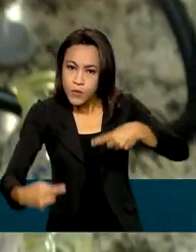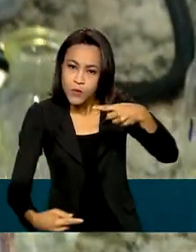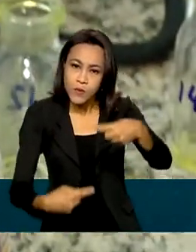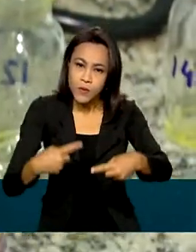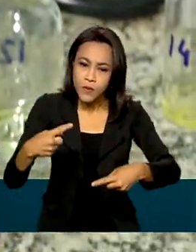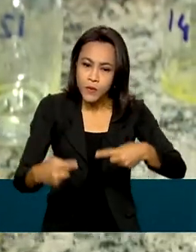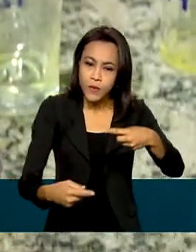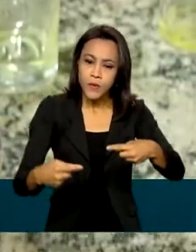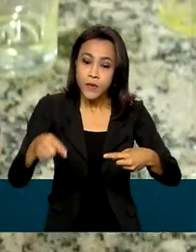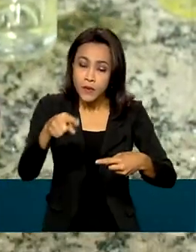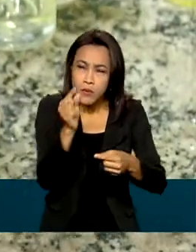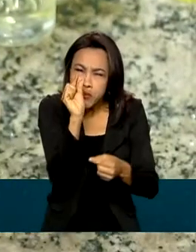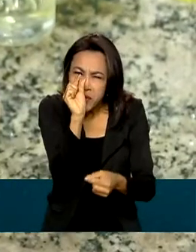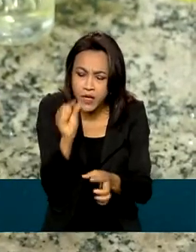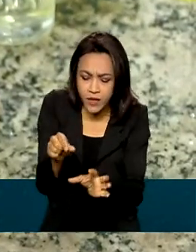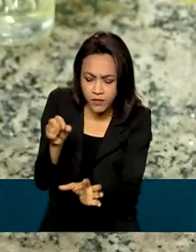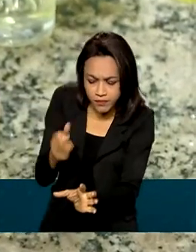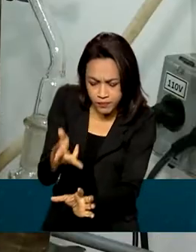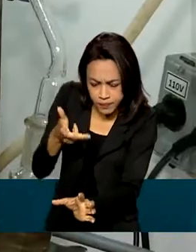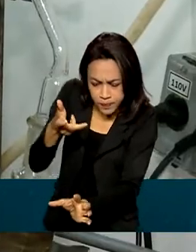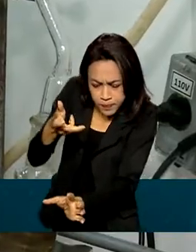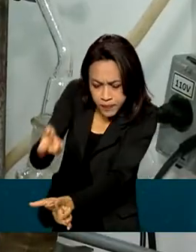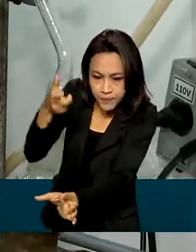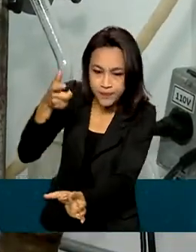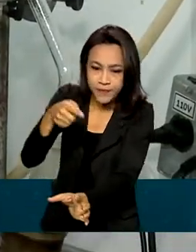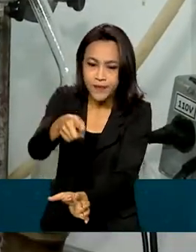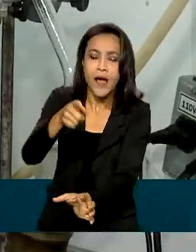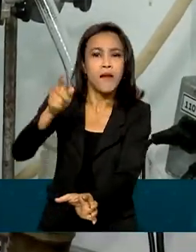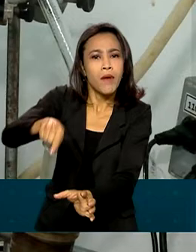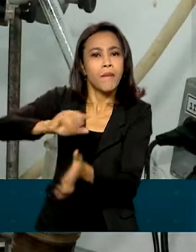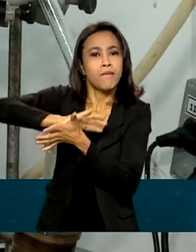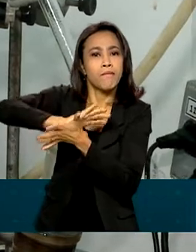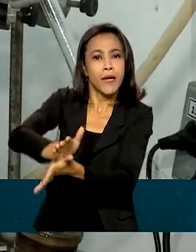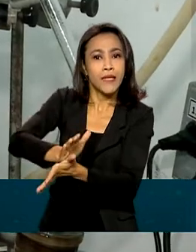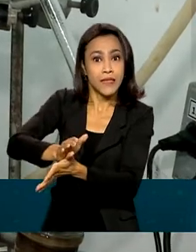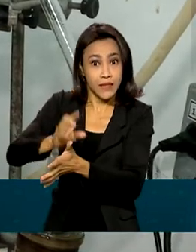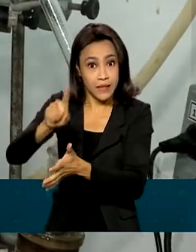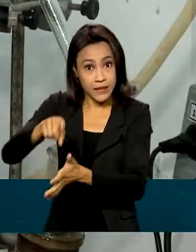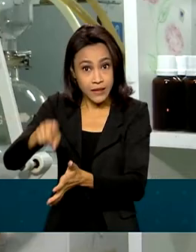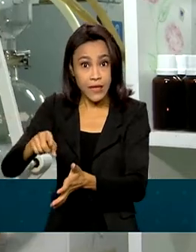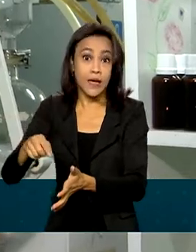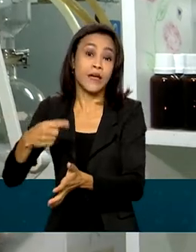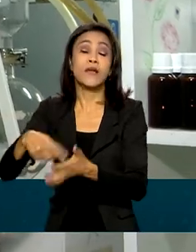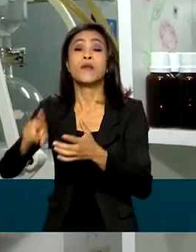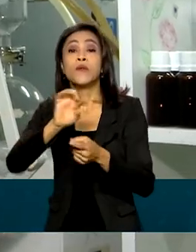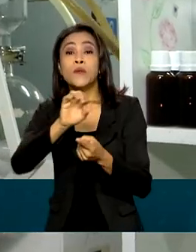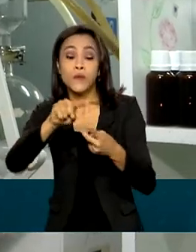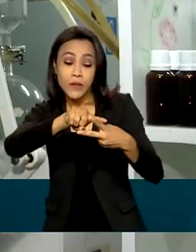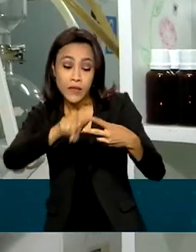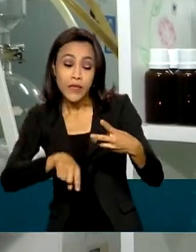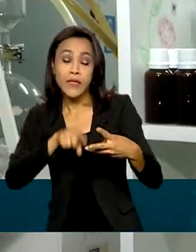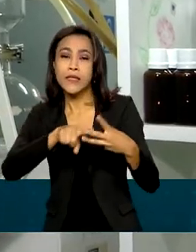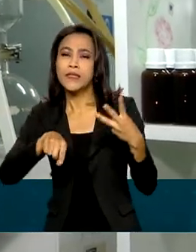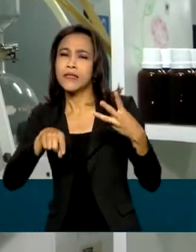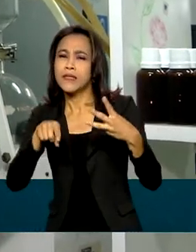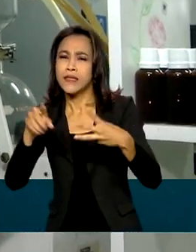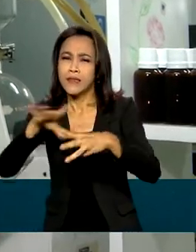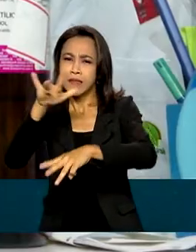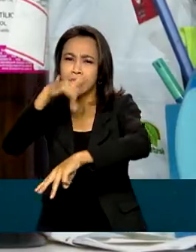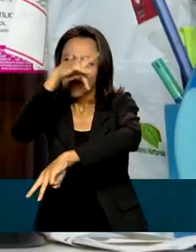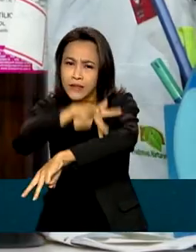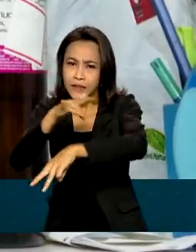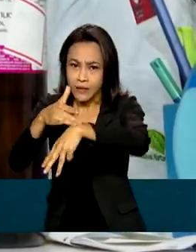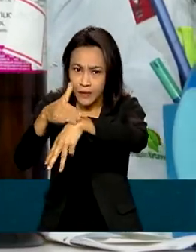da fórmula é capaz de ajudar no combate do vetor de doenças como dengue, zika e chikungunya, uma solução natural